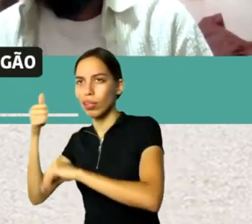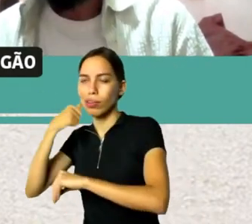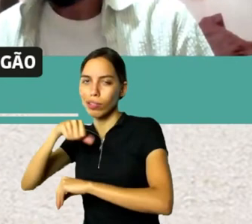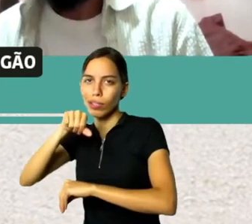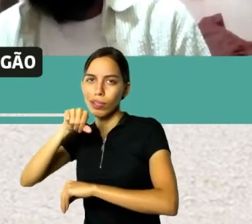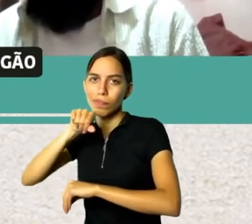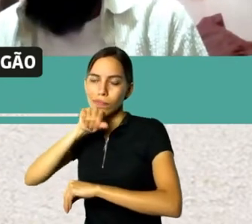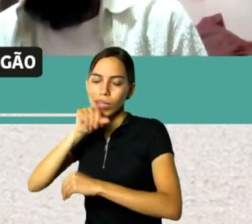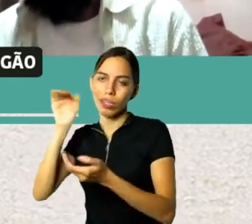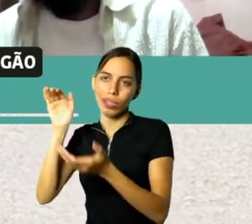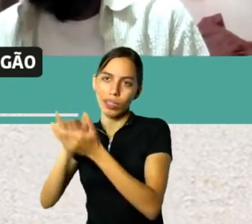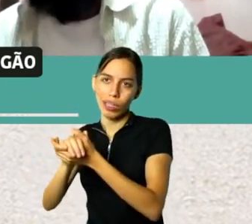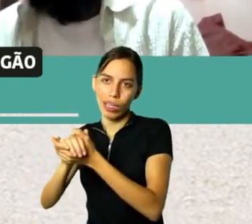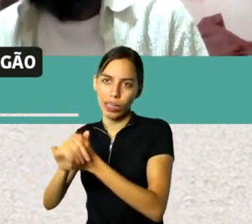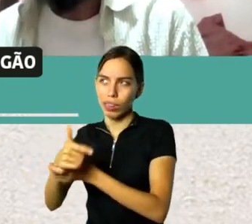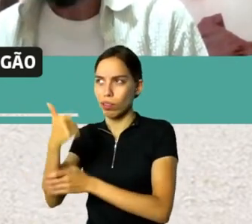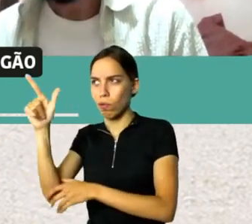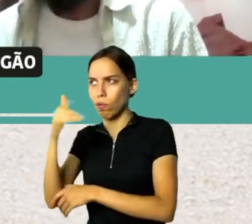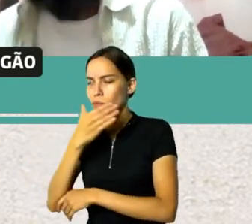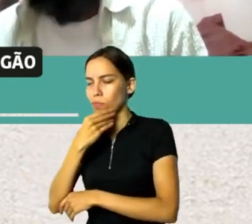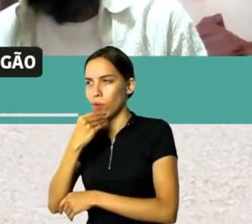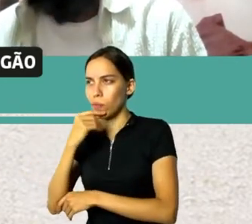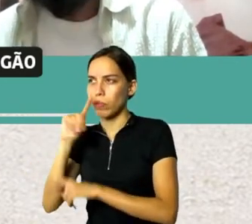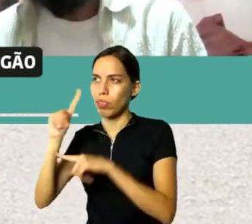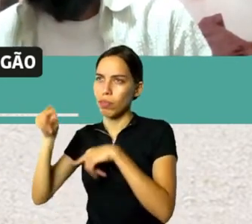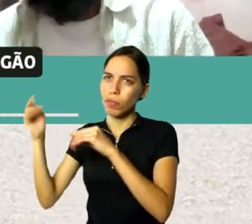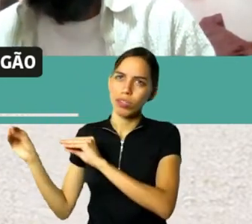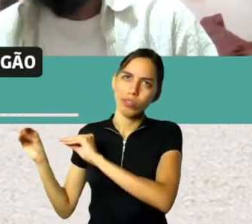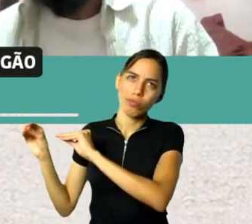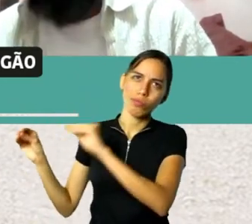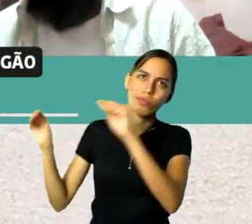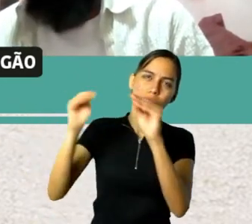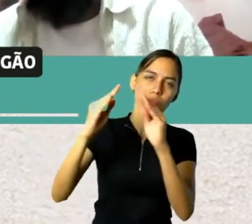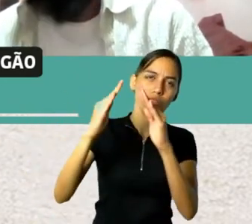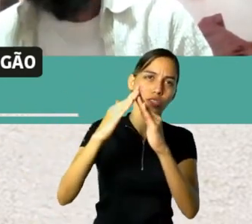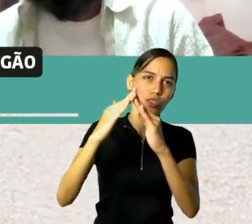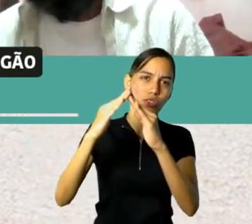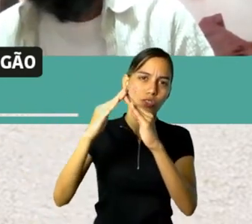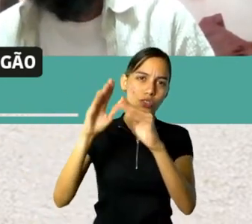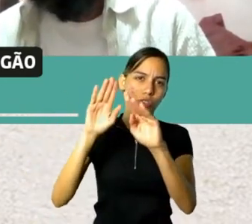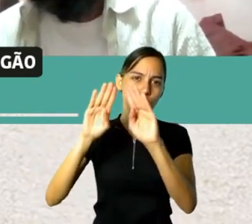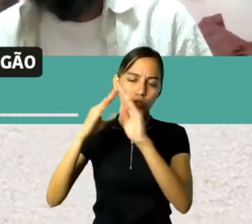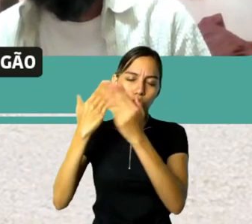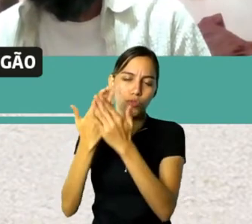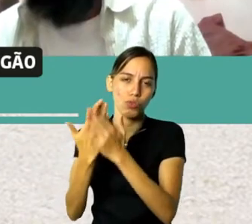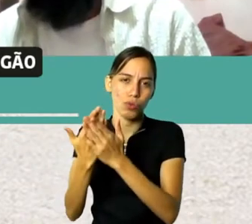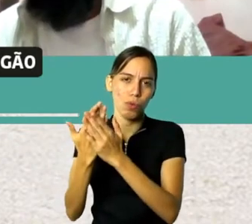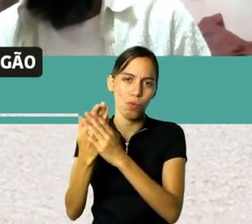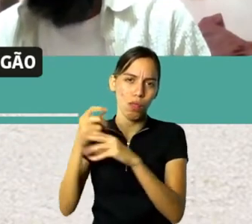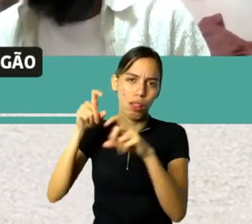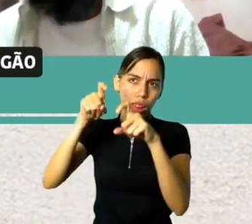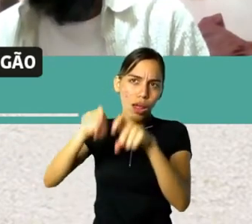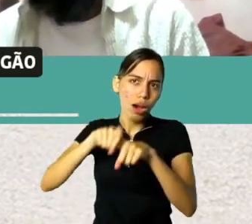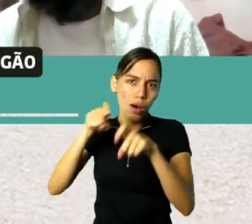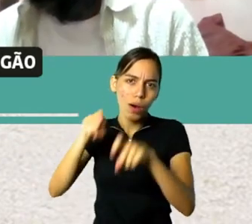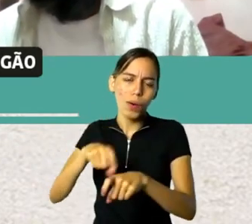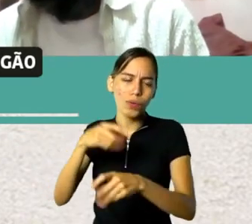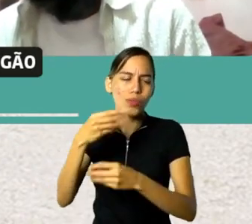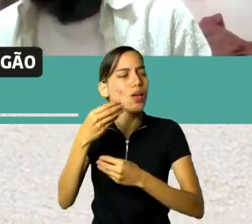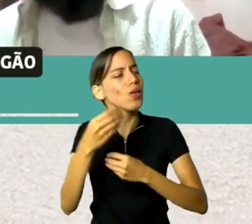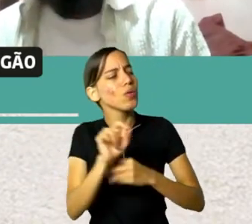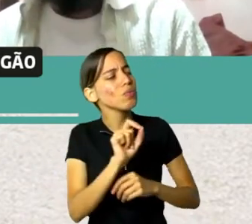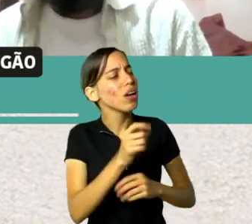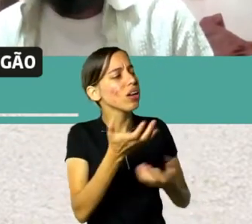escola que não tem nada a ver com ele, uma escola agrícola que o padrasto colocou, então, assim, eu queria que você contasse esse recorte da